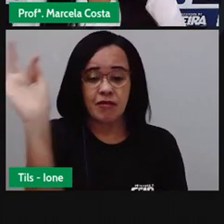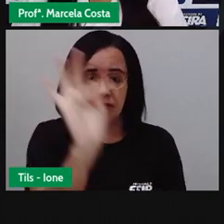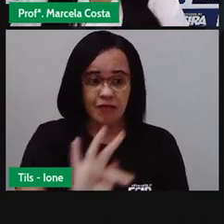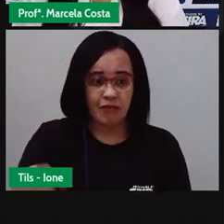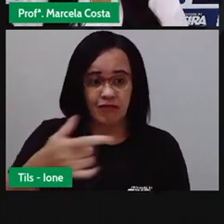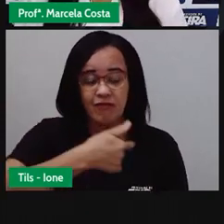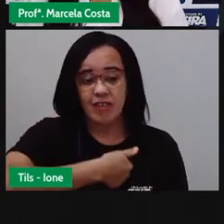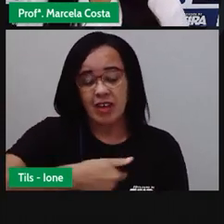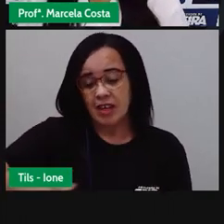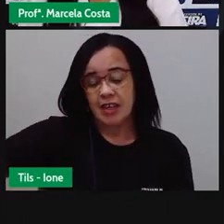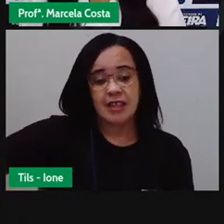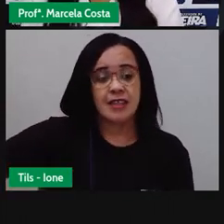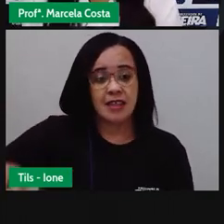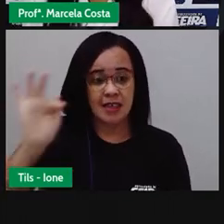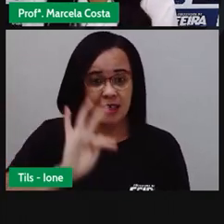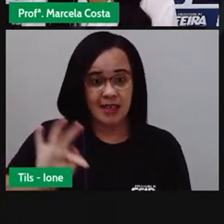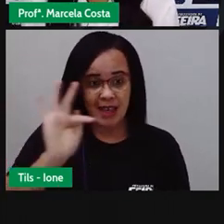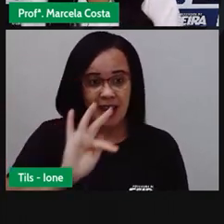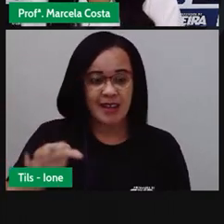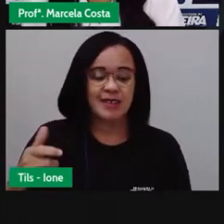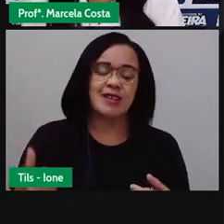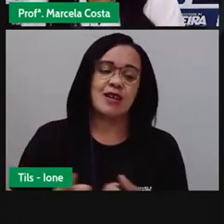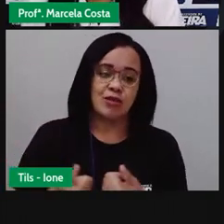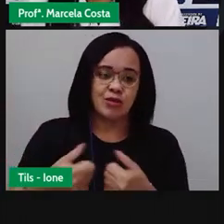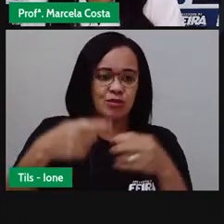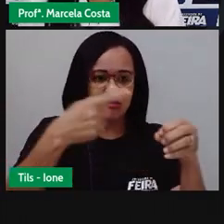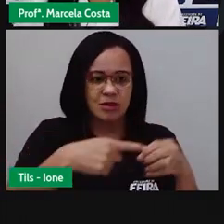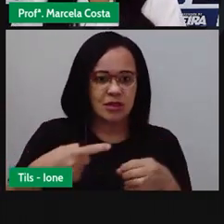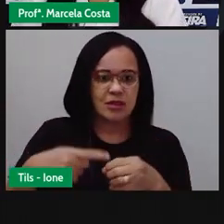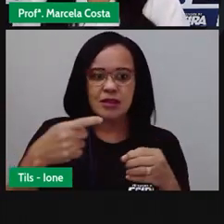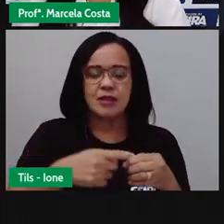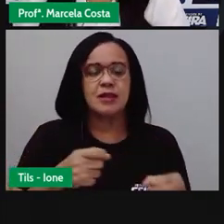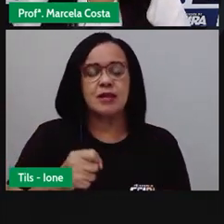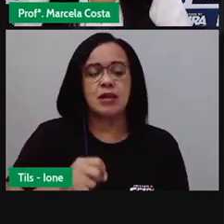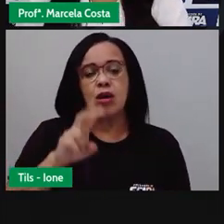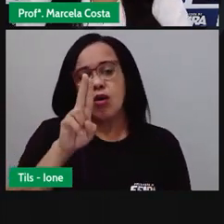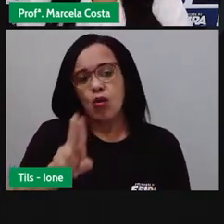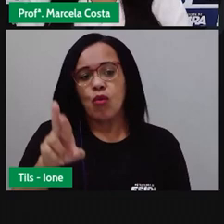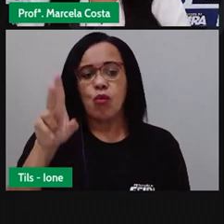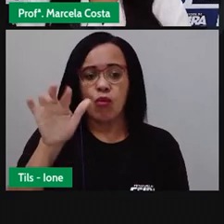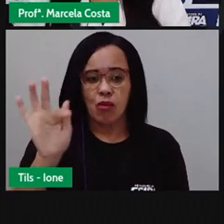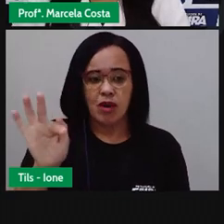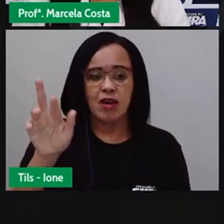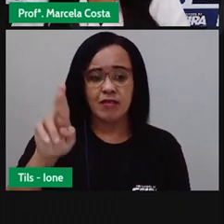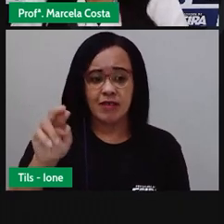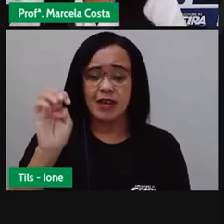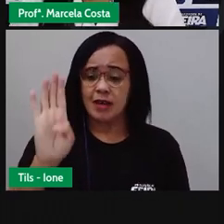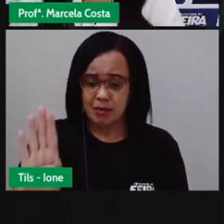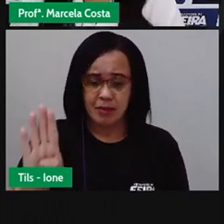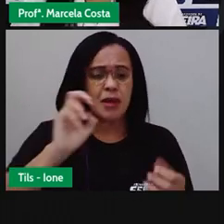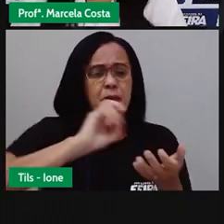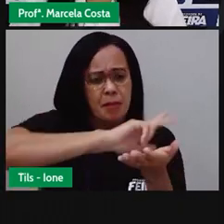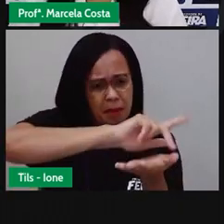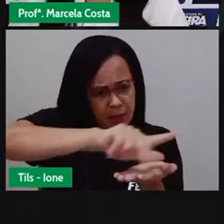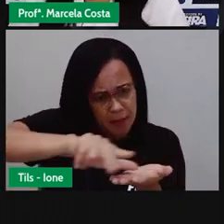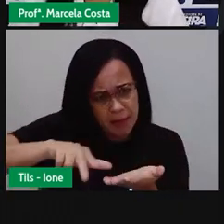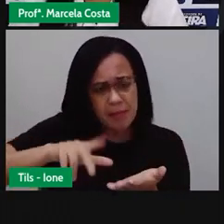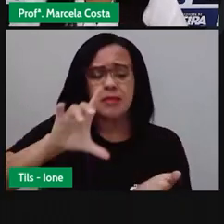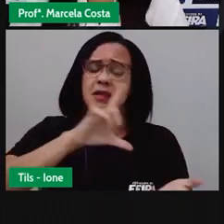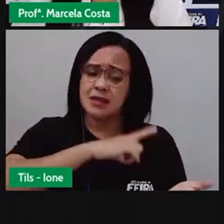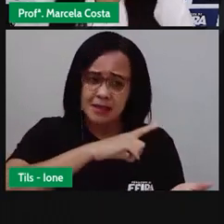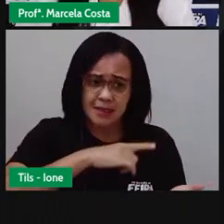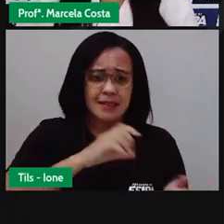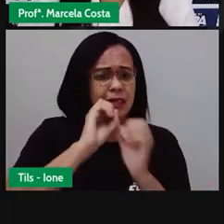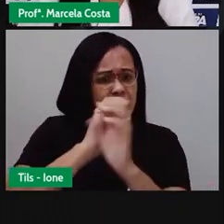do Recôncavo da Bahia, a UFRB e diversas outras instalações de instituições de